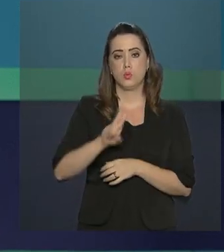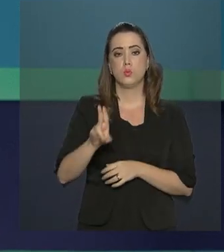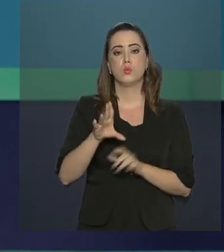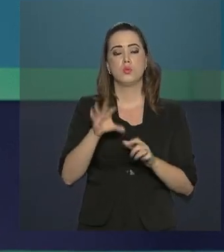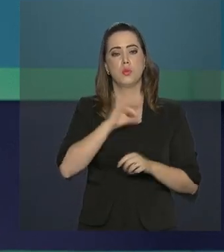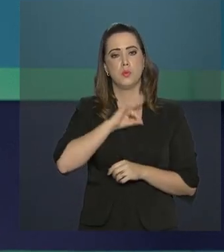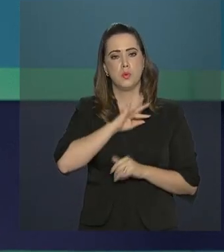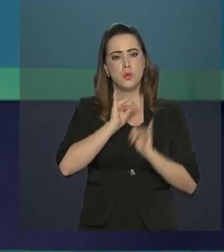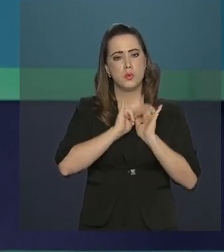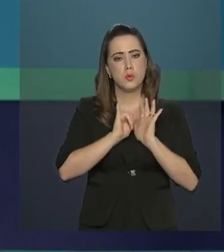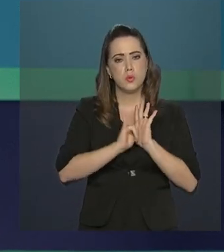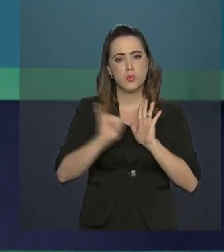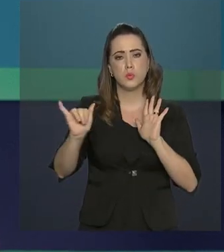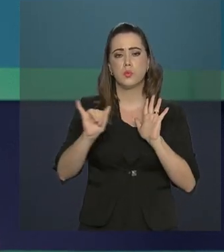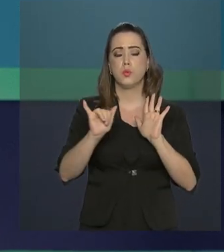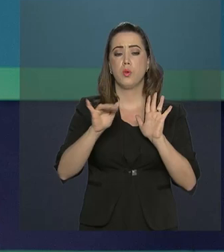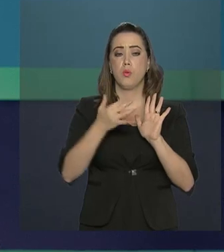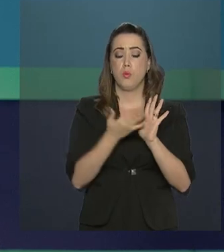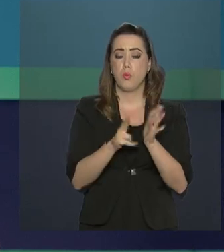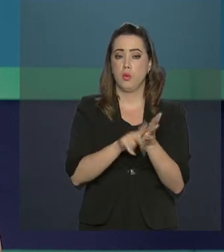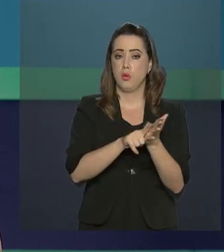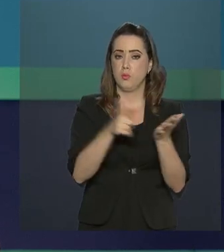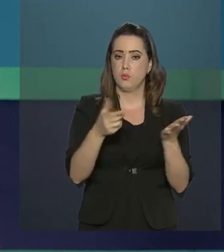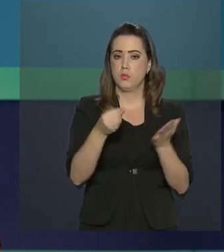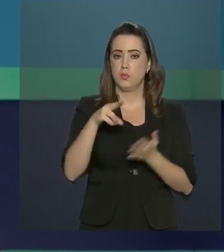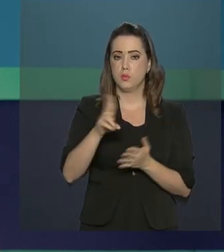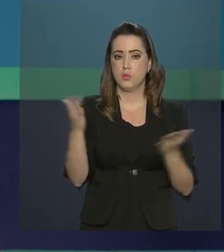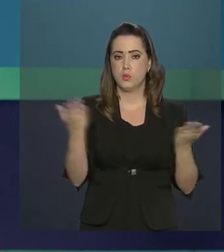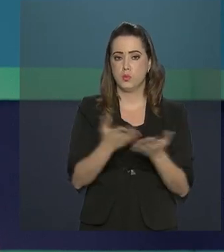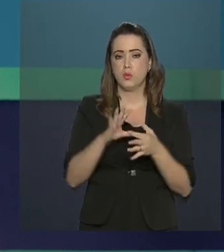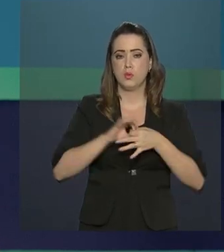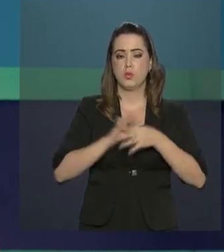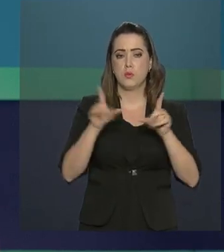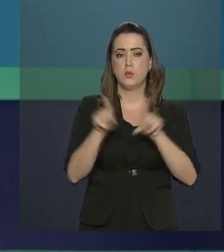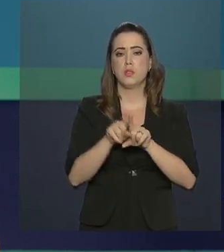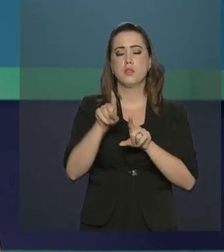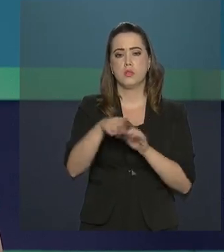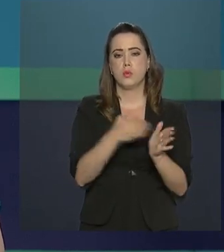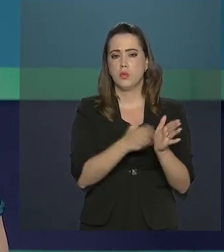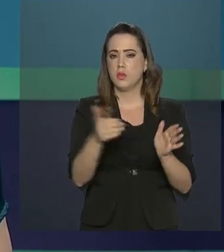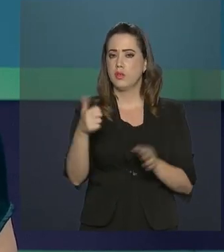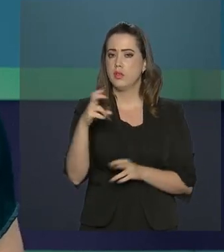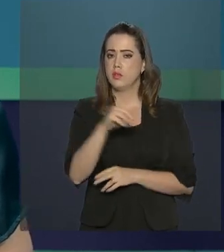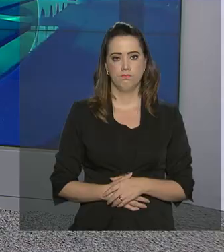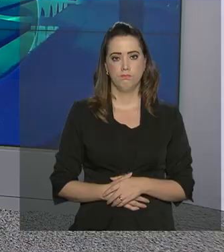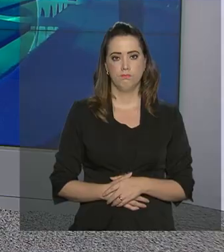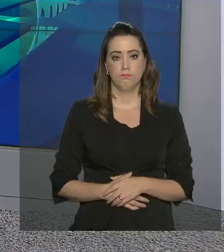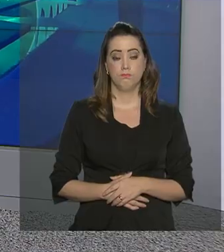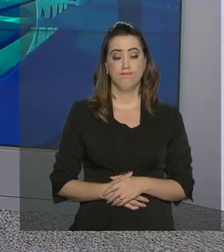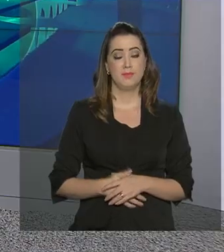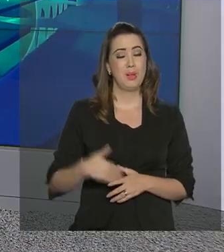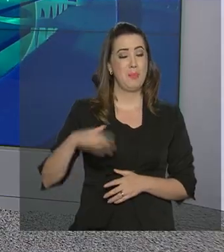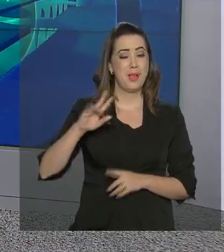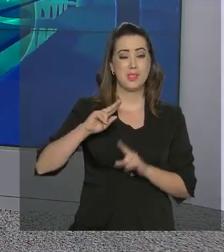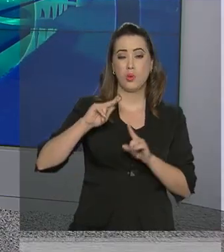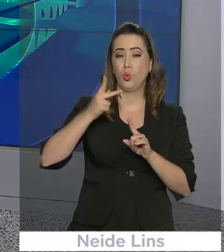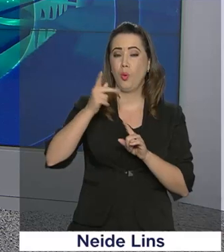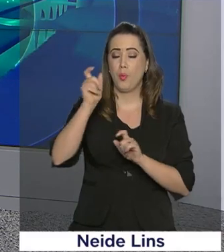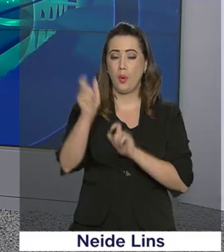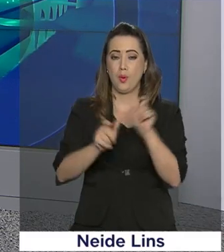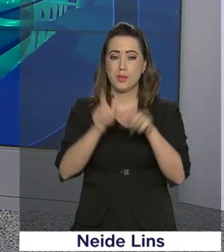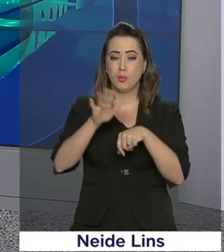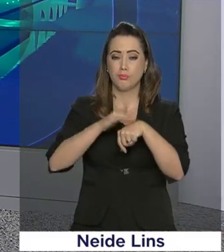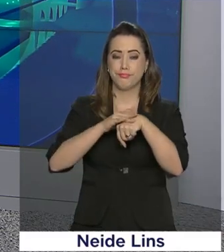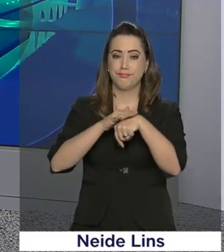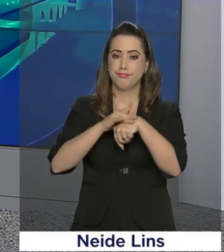publicada no Diário Oficial da União de hoje. A autorização vale por 15 dias. Mas que dobrou